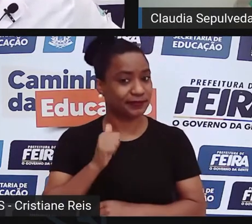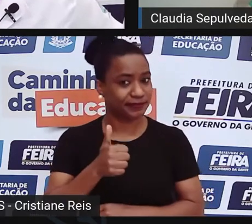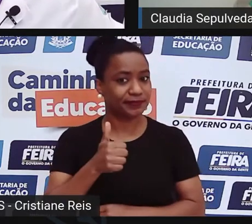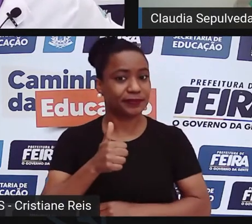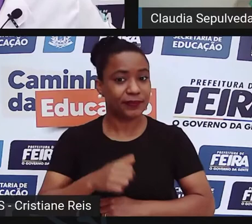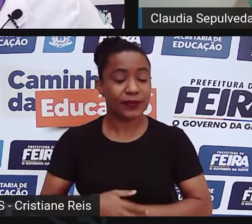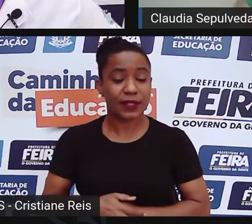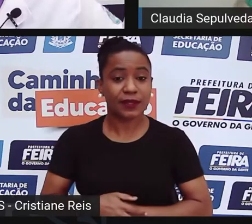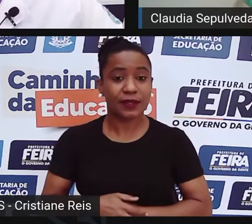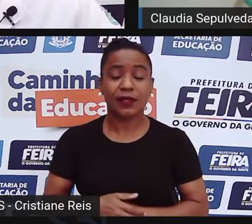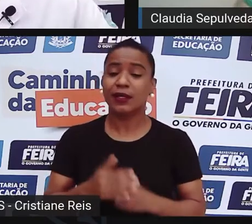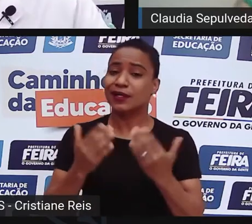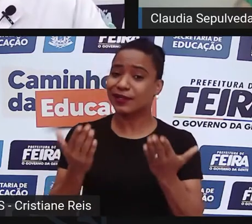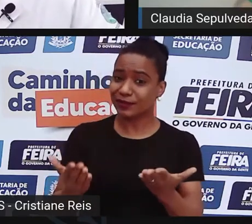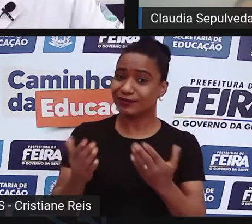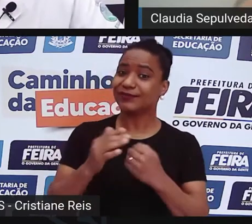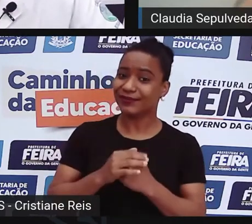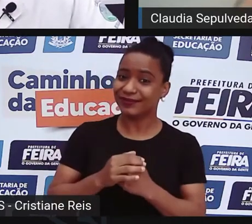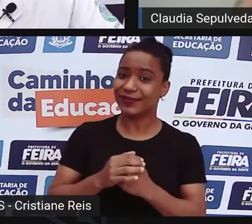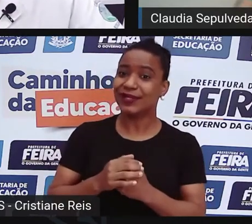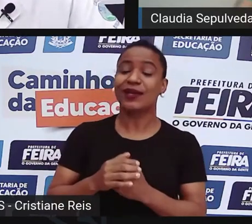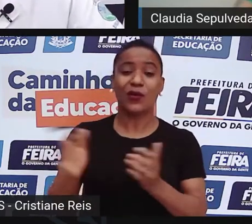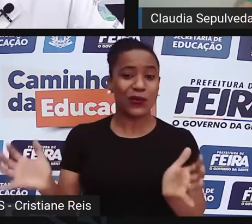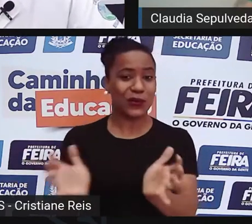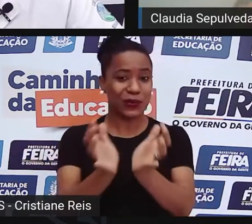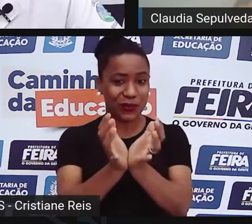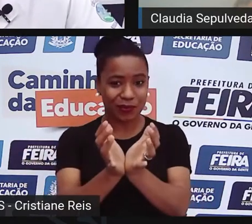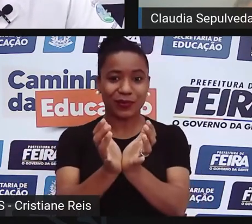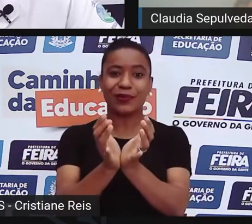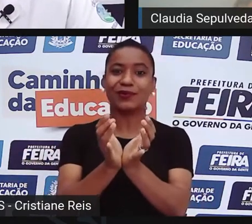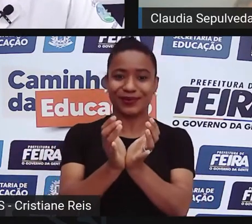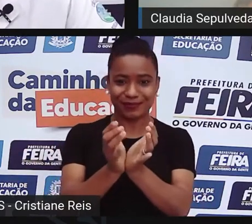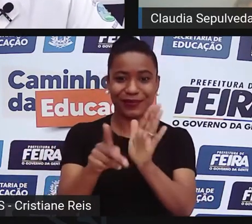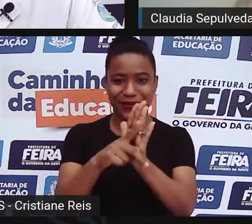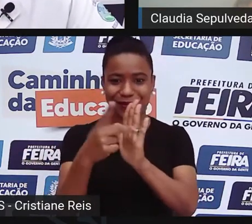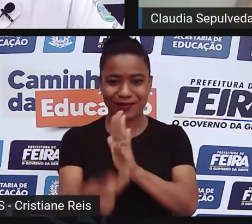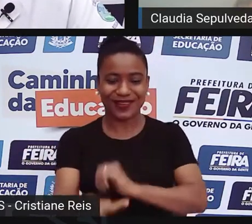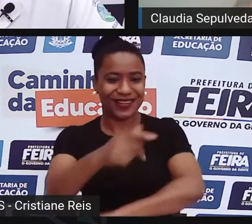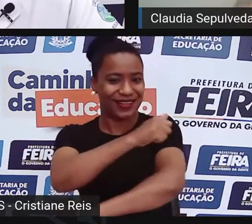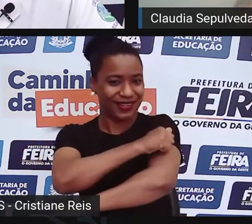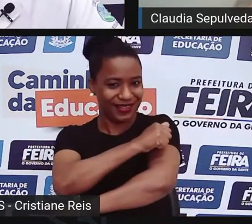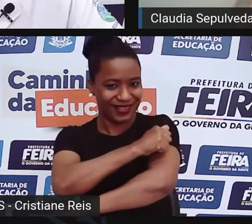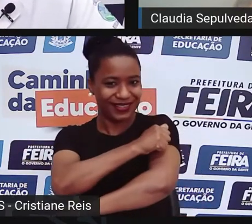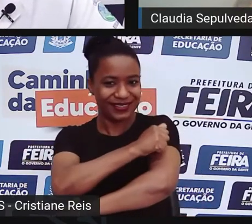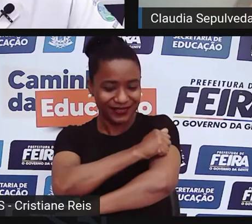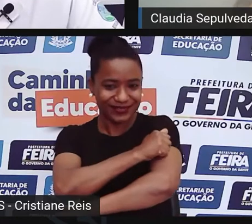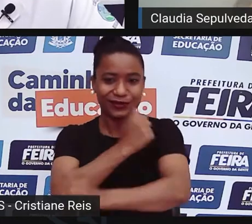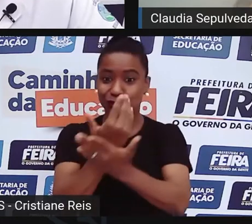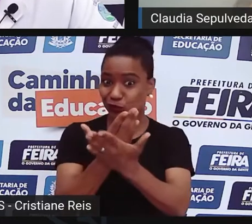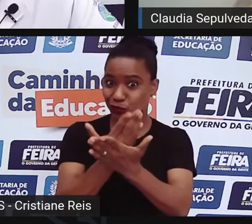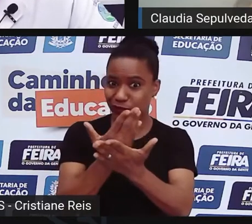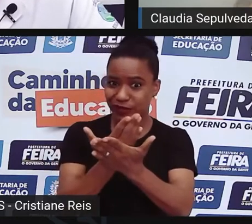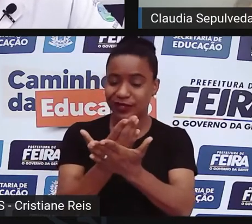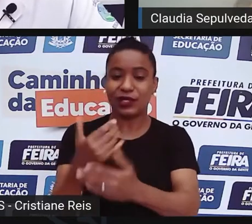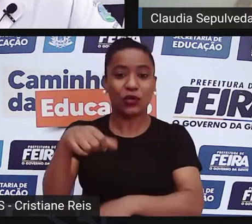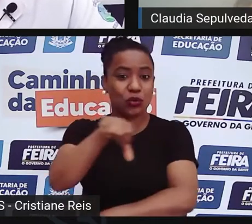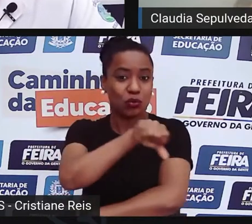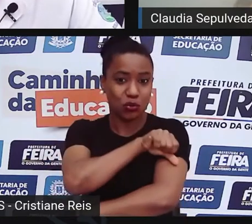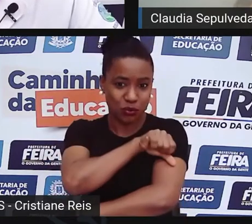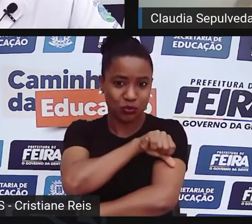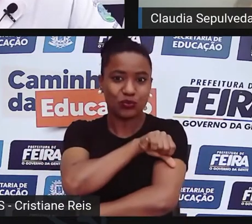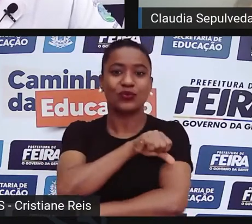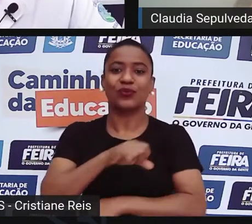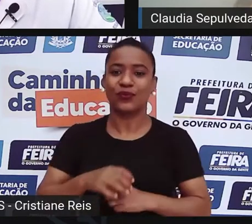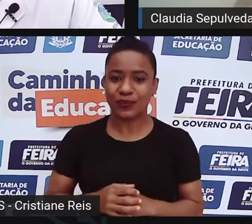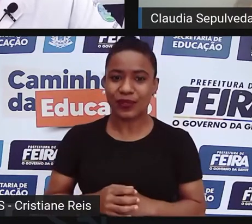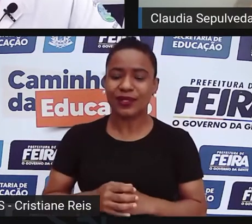Professora, nós estamos conversando com o pessoal do nono ano da rede municipal, e conta para eles um pouquinho como é que é a sua